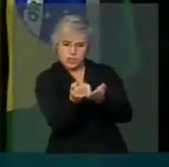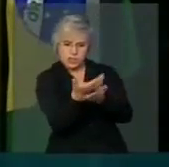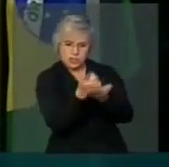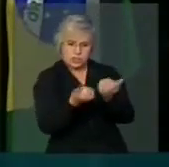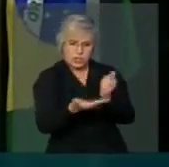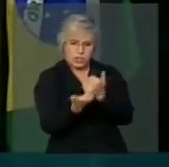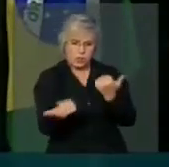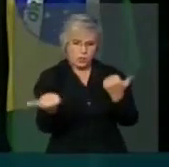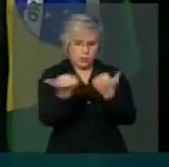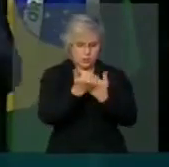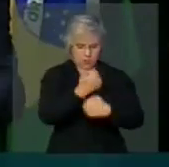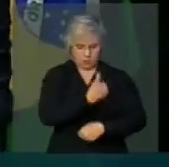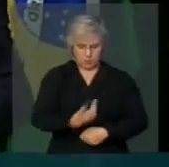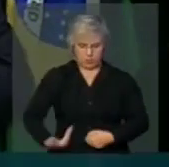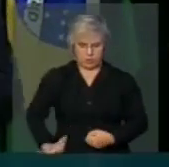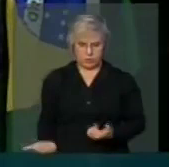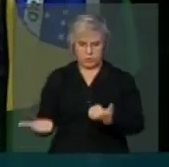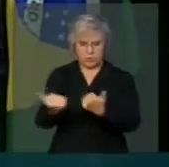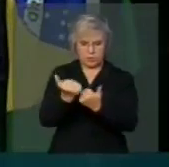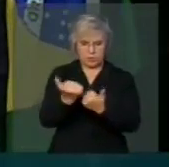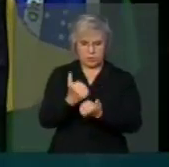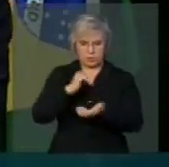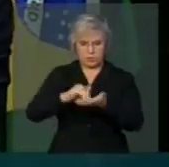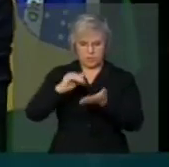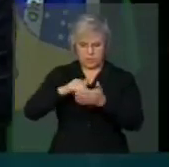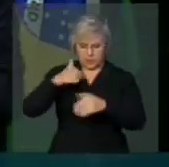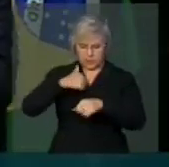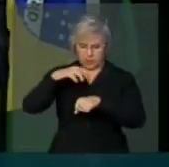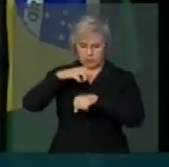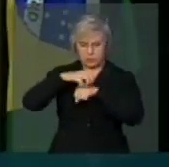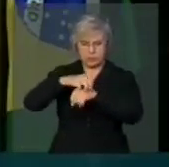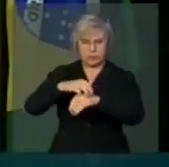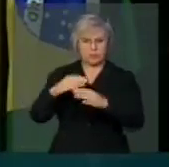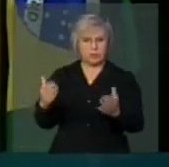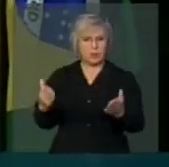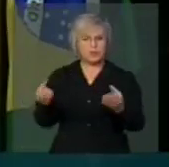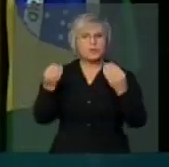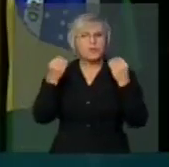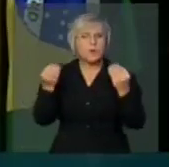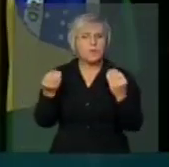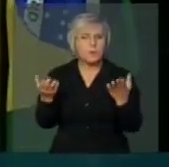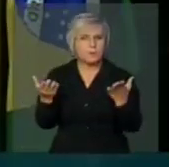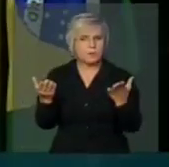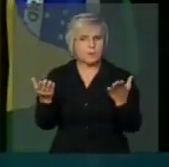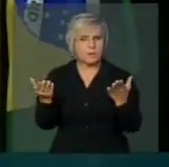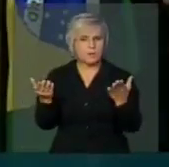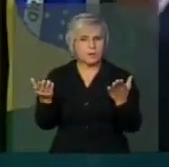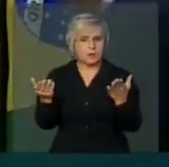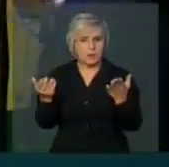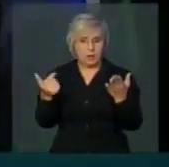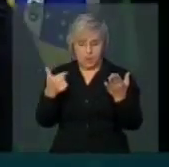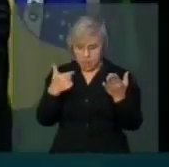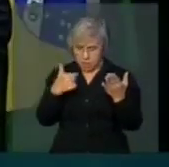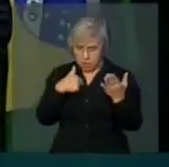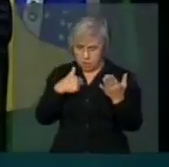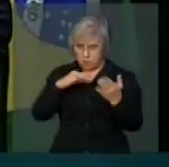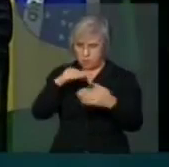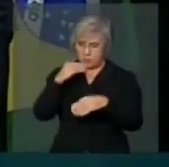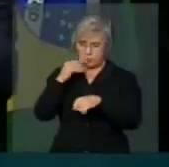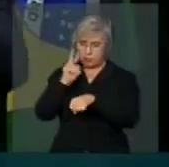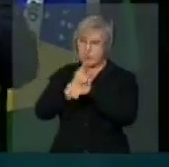governador e do secretário de transportes. não me deram a oportunidade sequer de me defender.